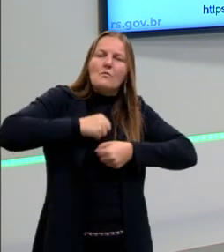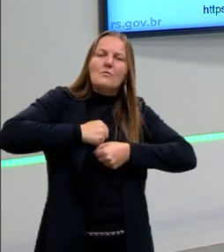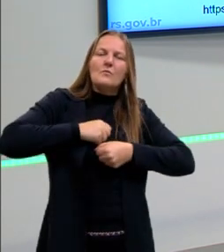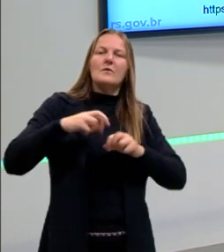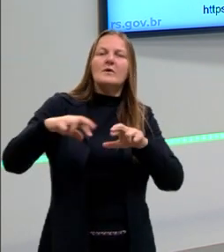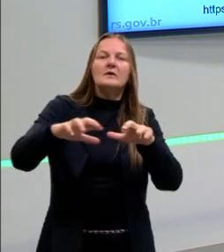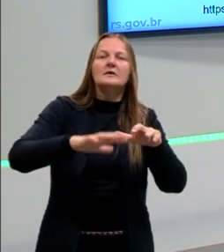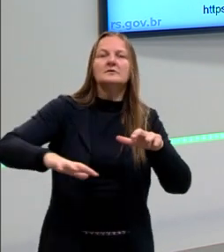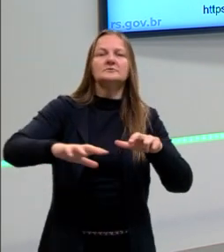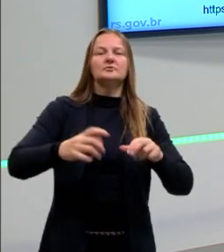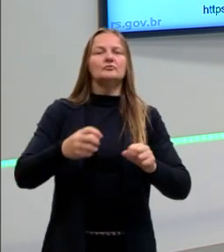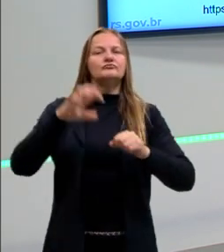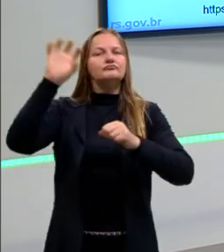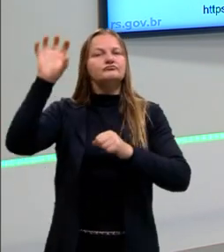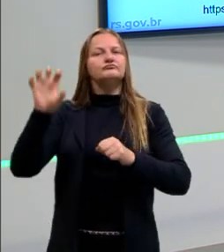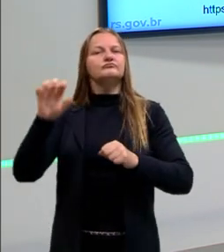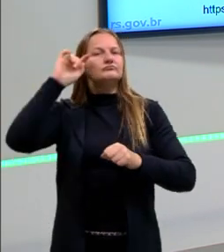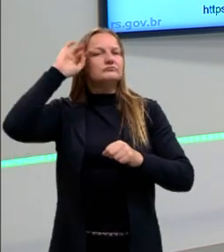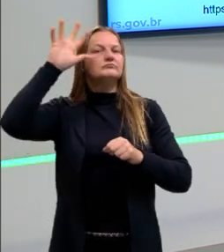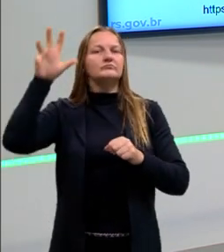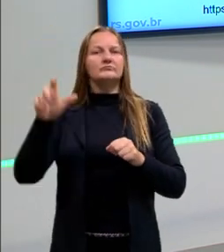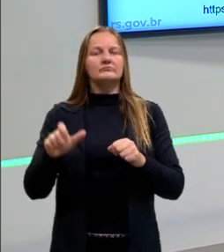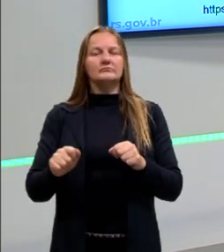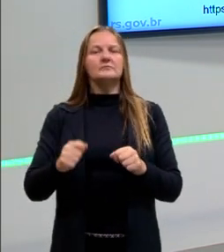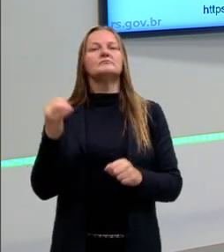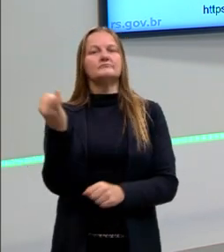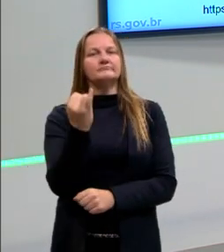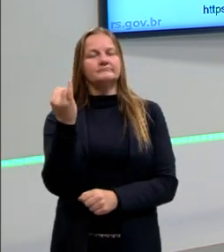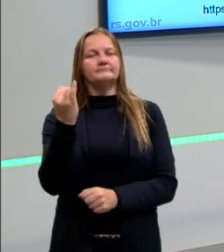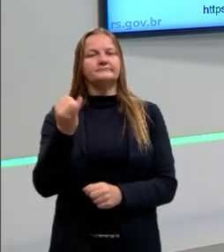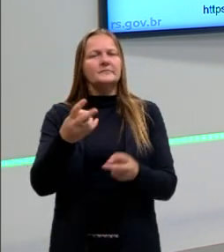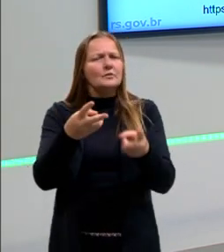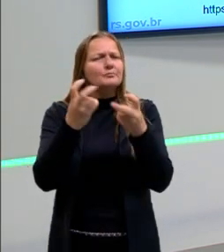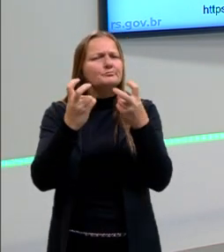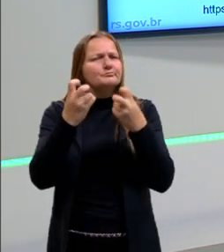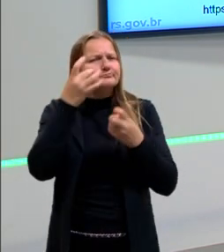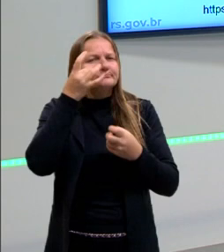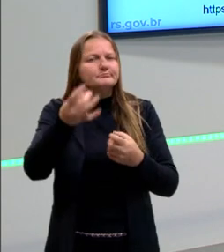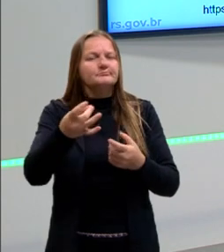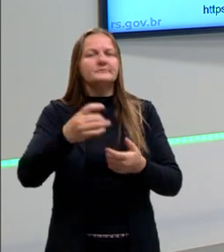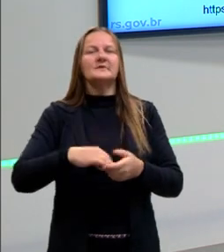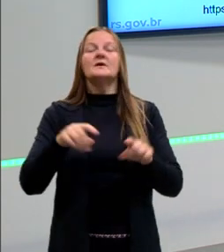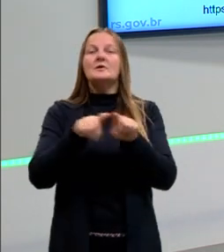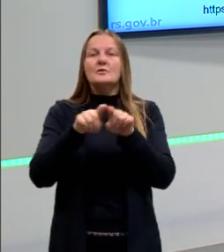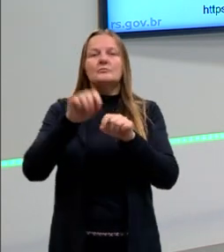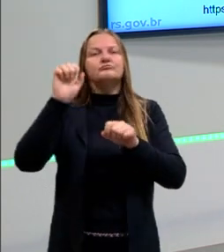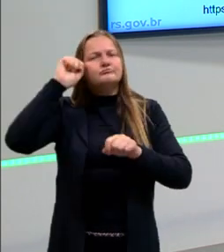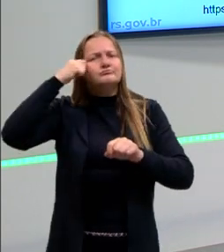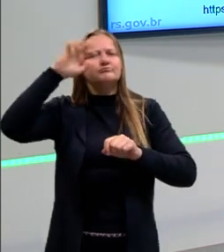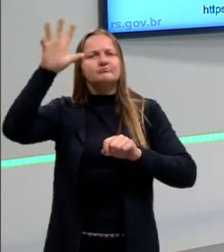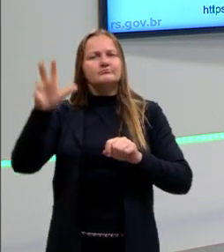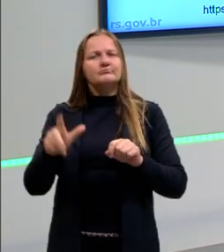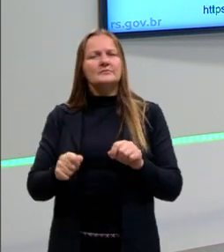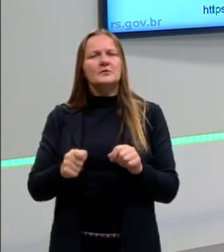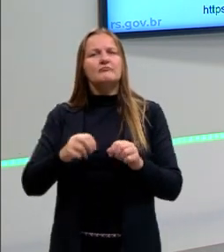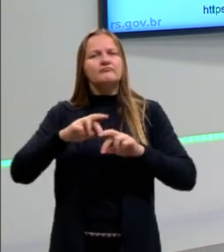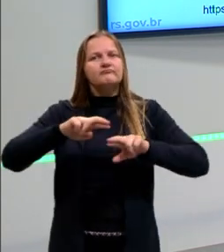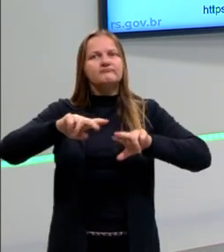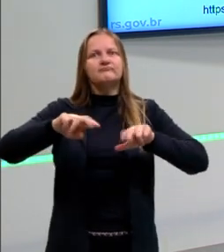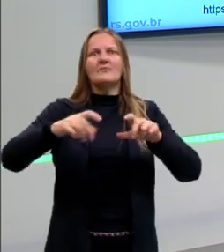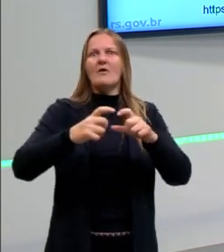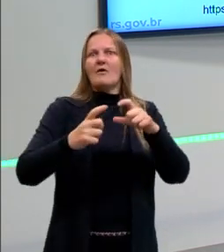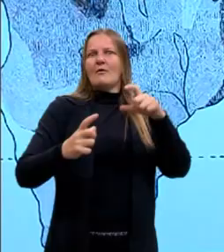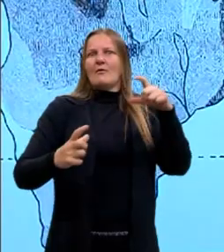do continente africano. Então, essa é uma questão que é bem importante a gente chamar atenção. E esse continente, muito vasto,